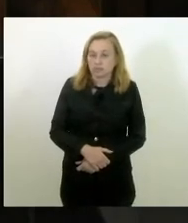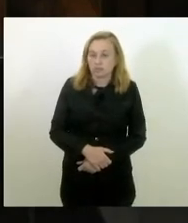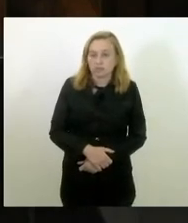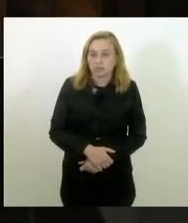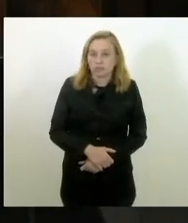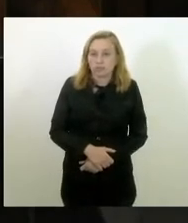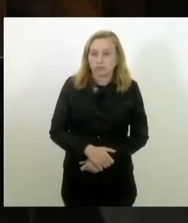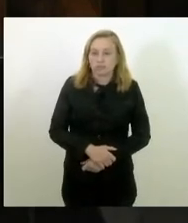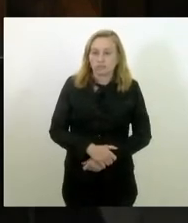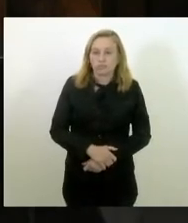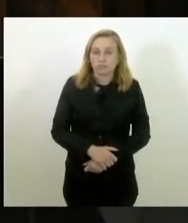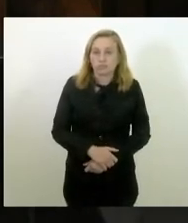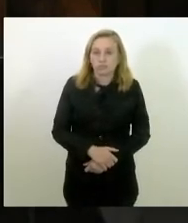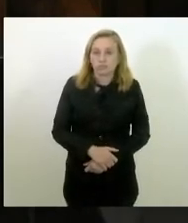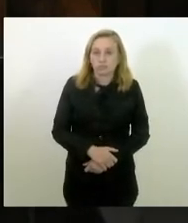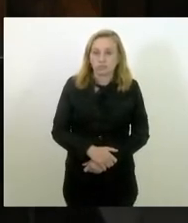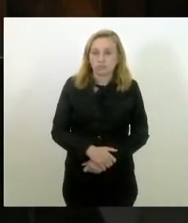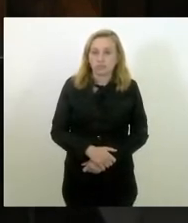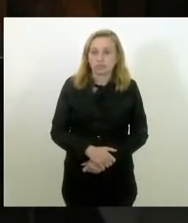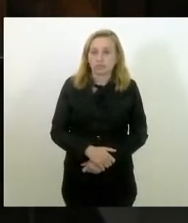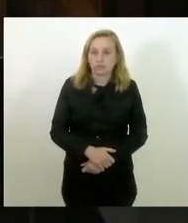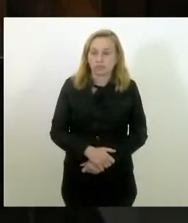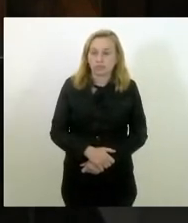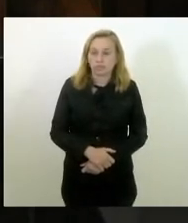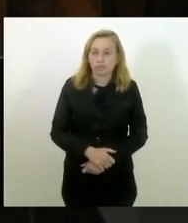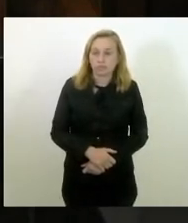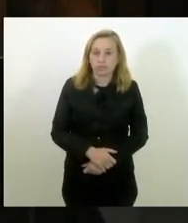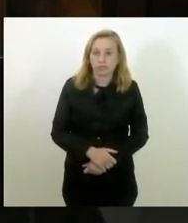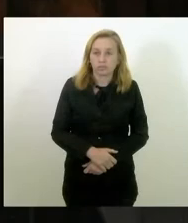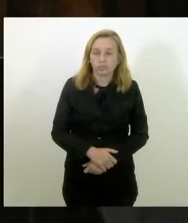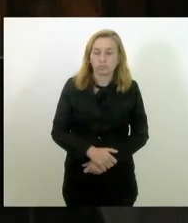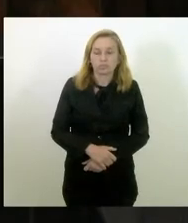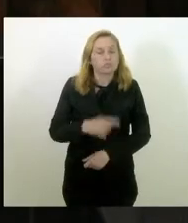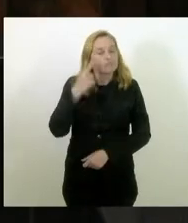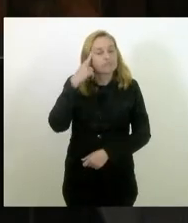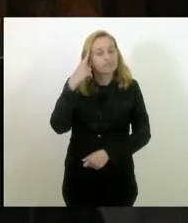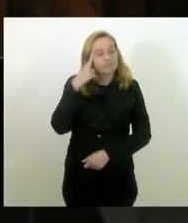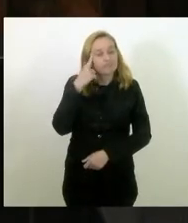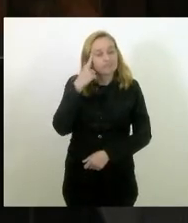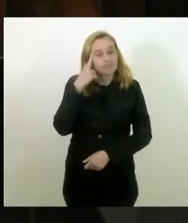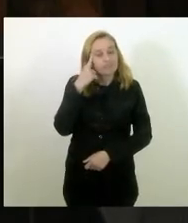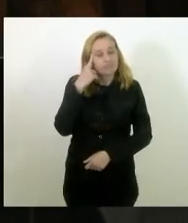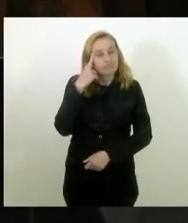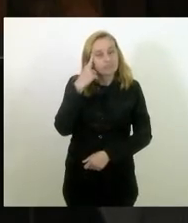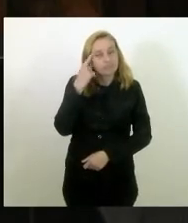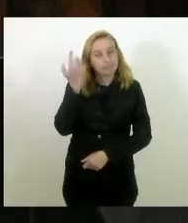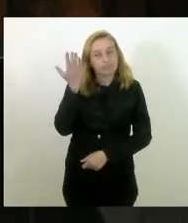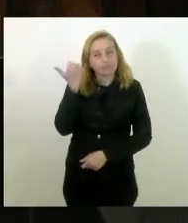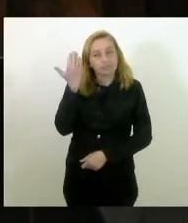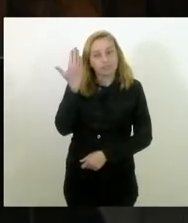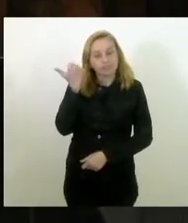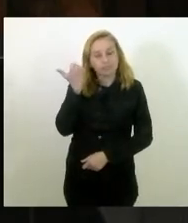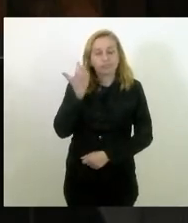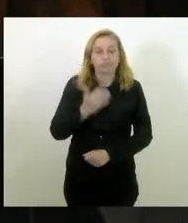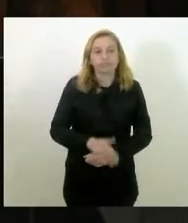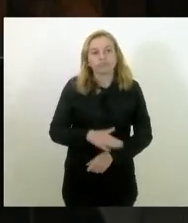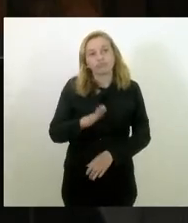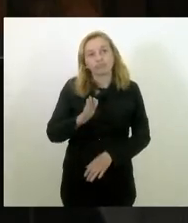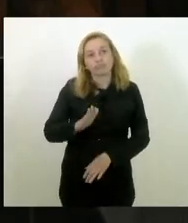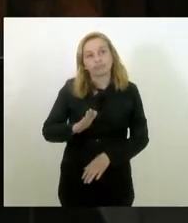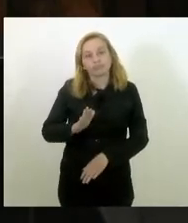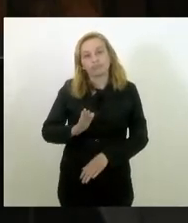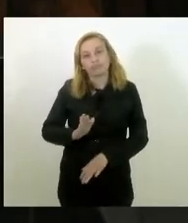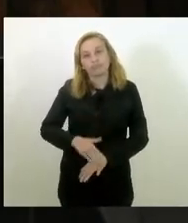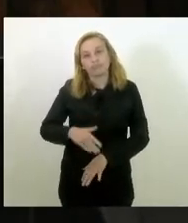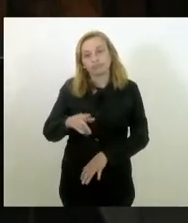fazer uma volta a um passado recente. Há mais de uma década